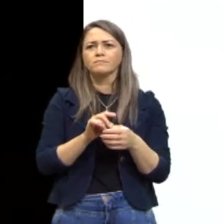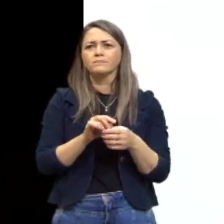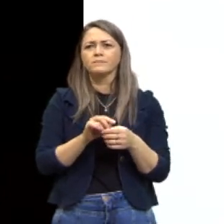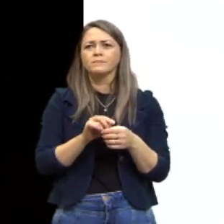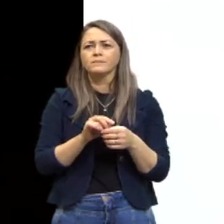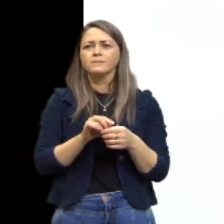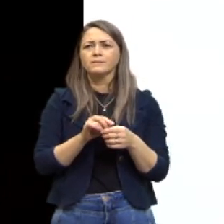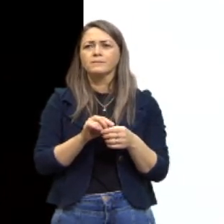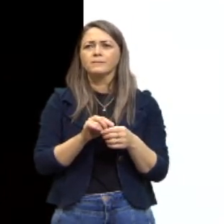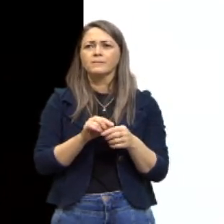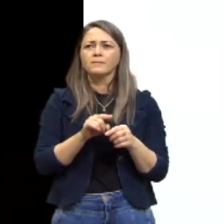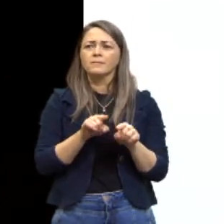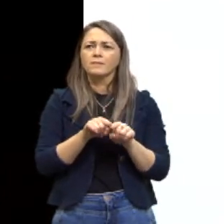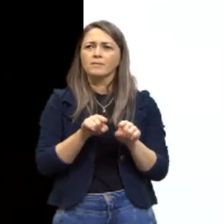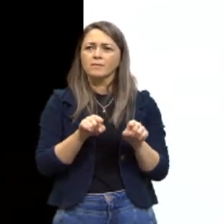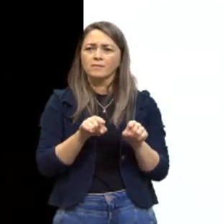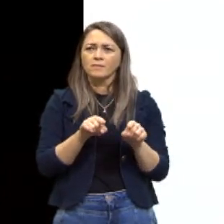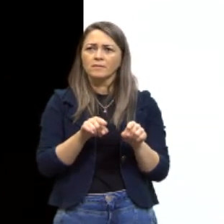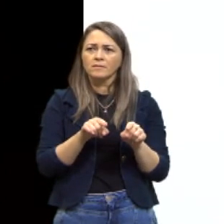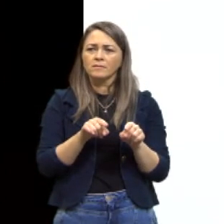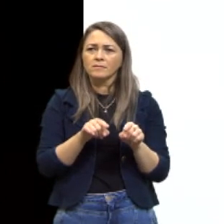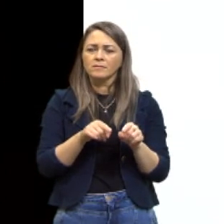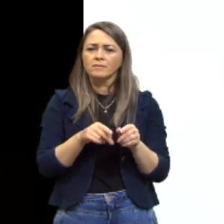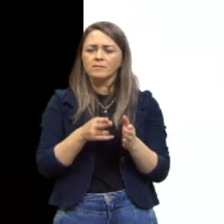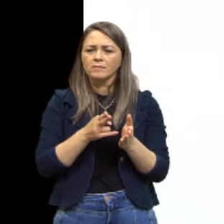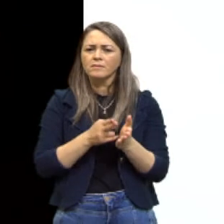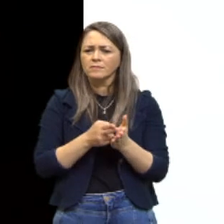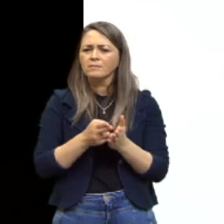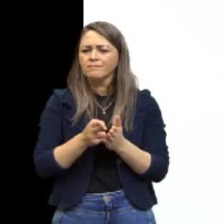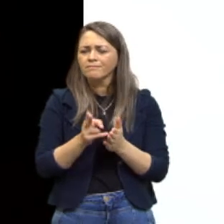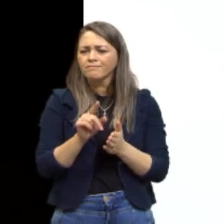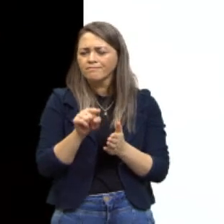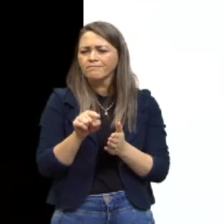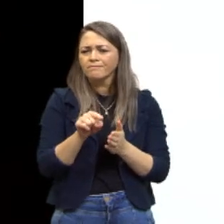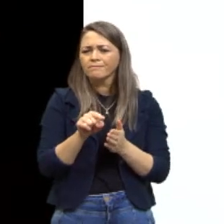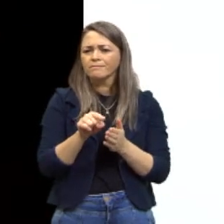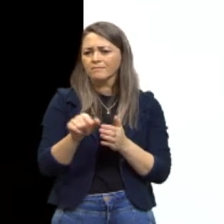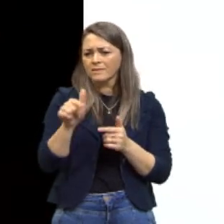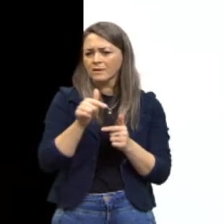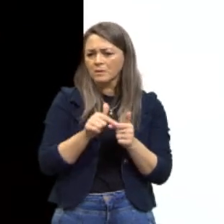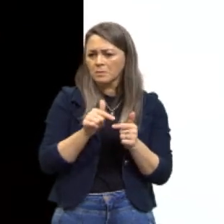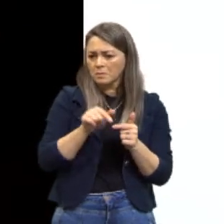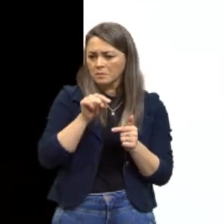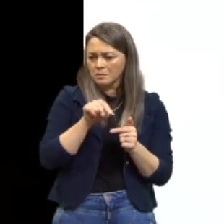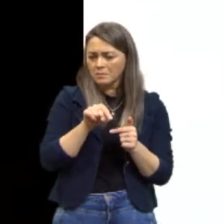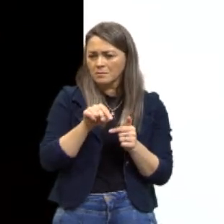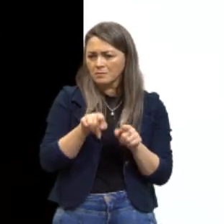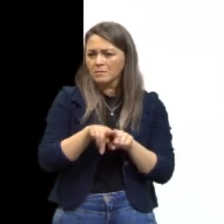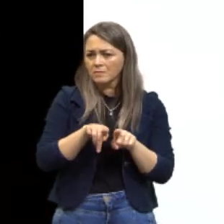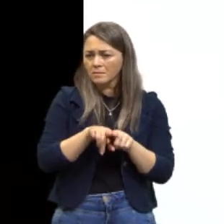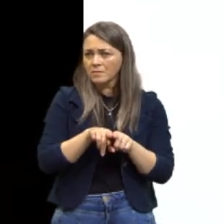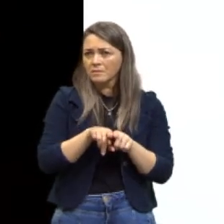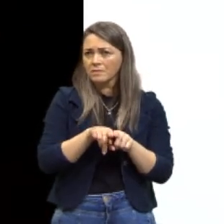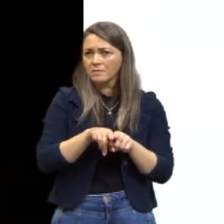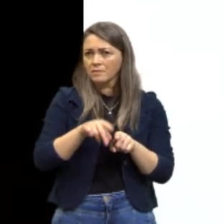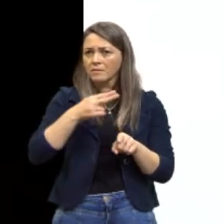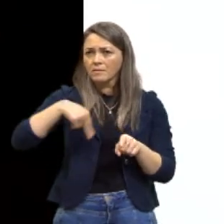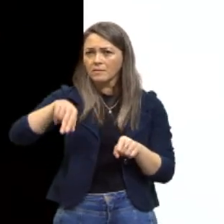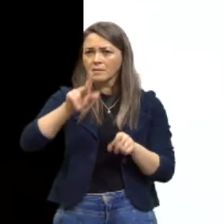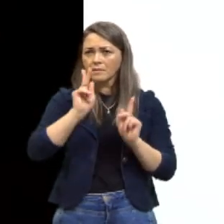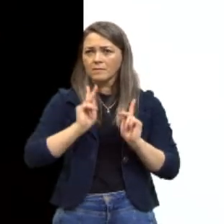né? E além dessas consequências, além das consequências para nós,